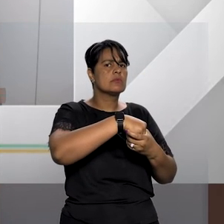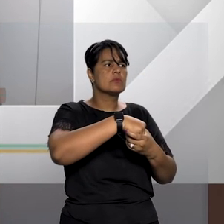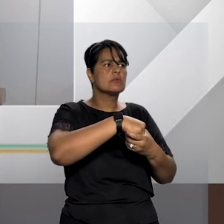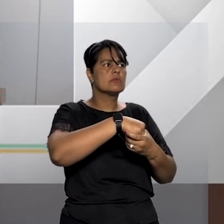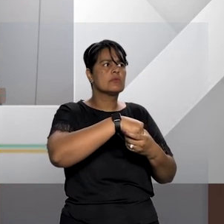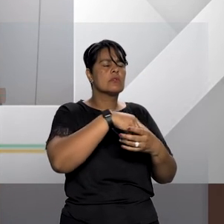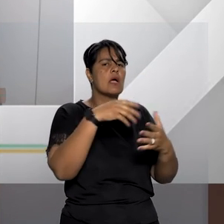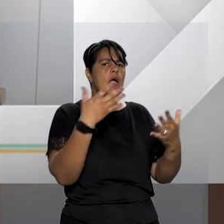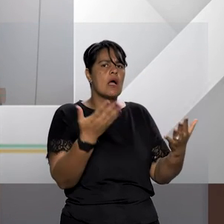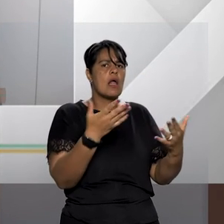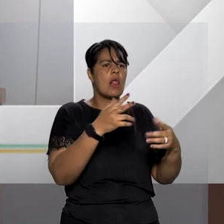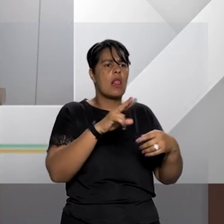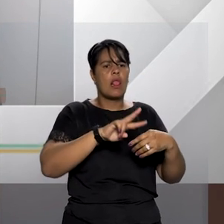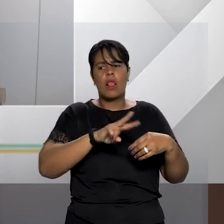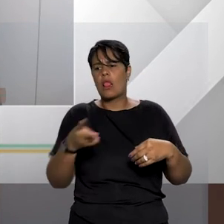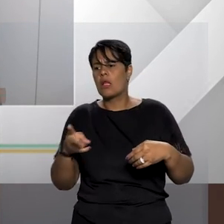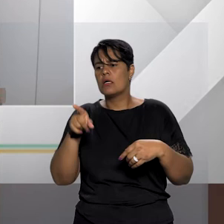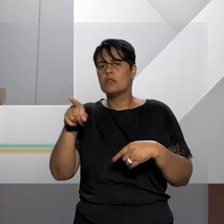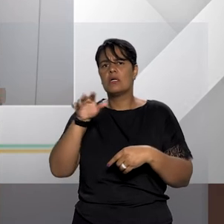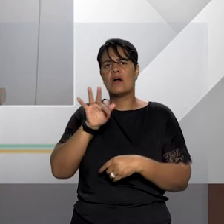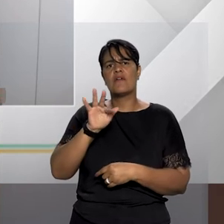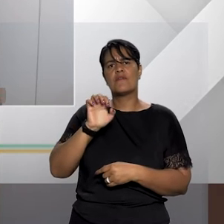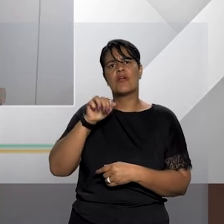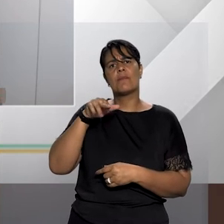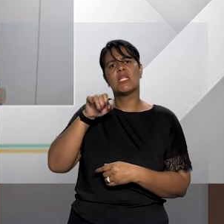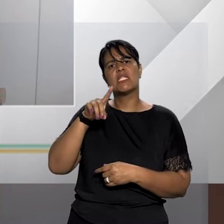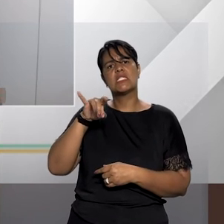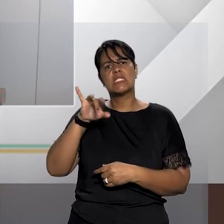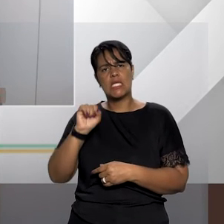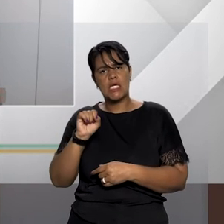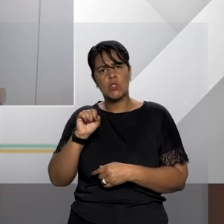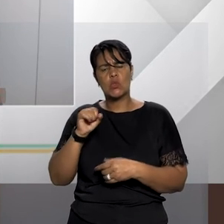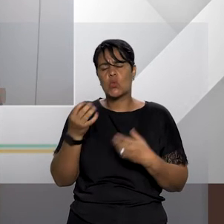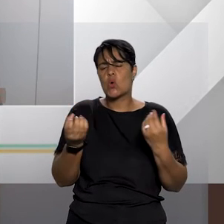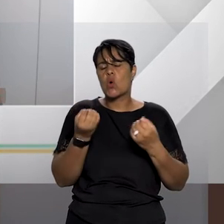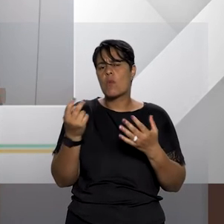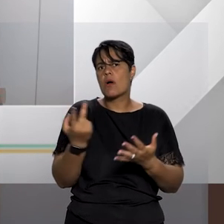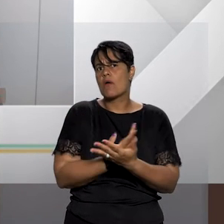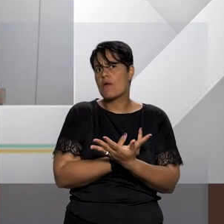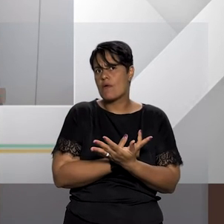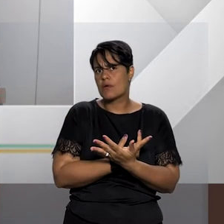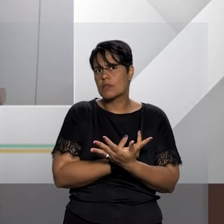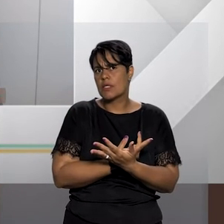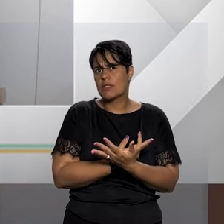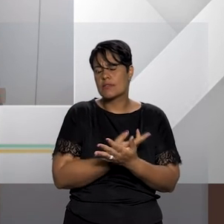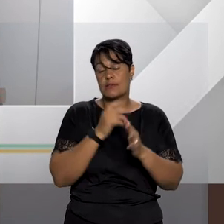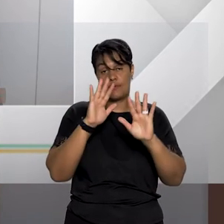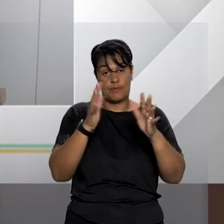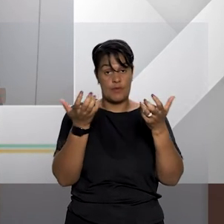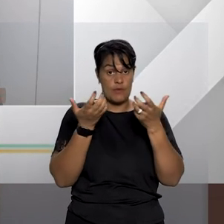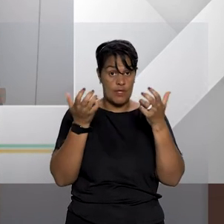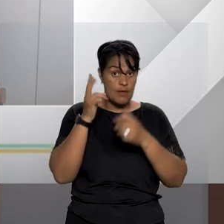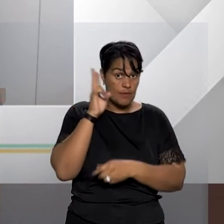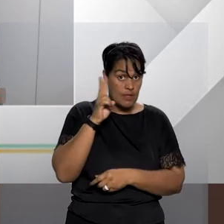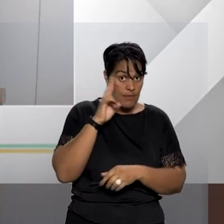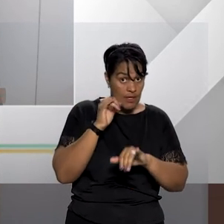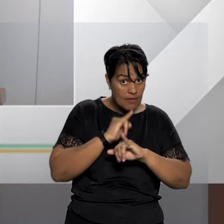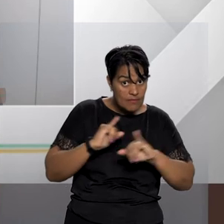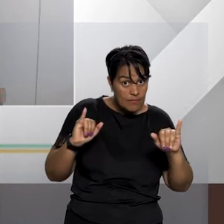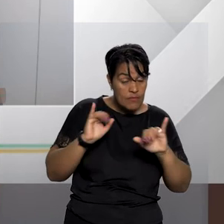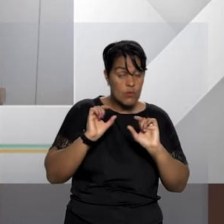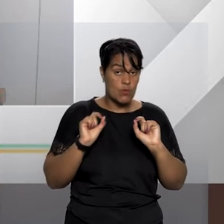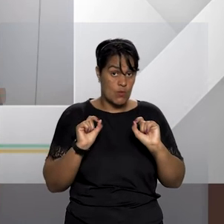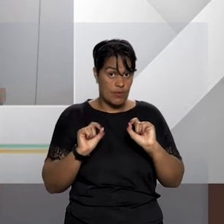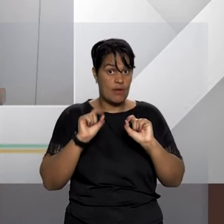qual a gente está só mencionando então a lei do feminicídio então eu gostaria de aproveitar para lembrar aqui de outra